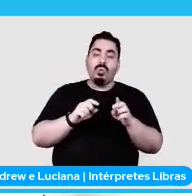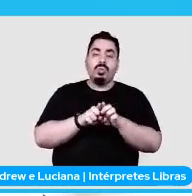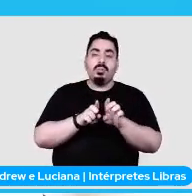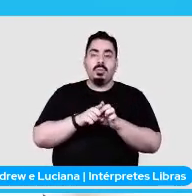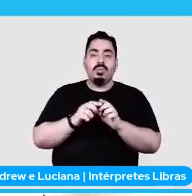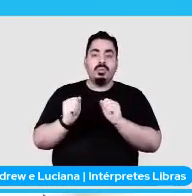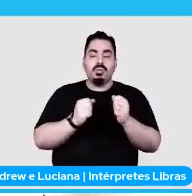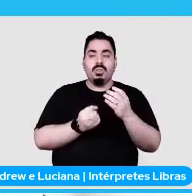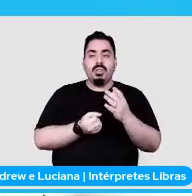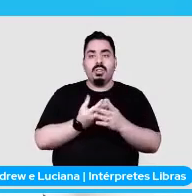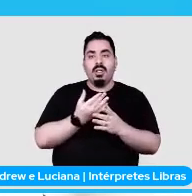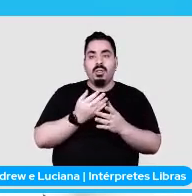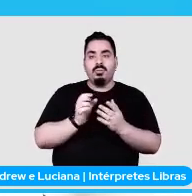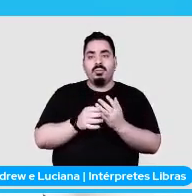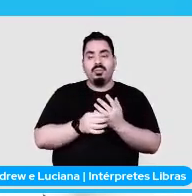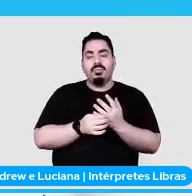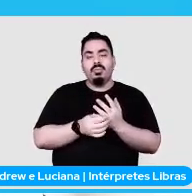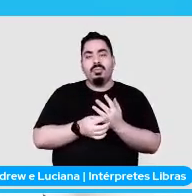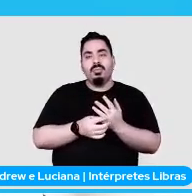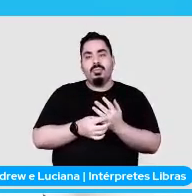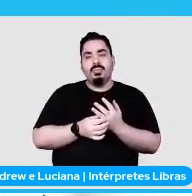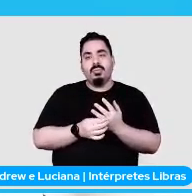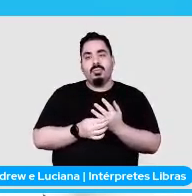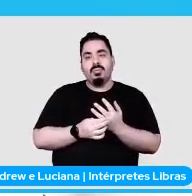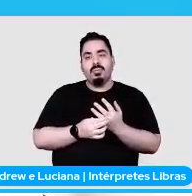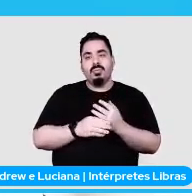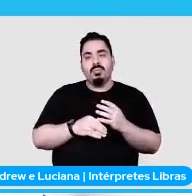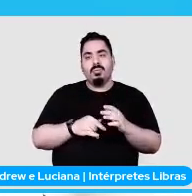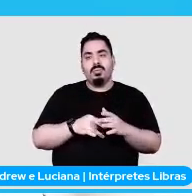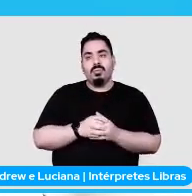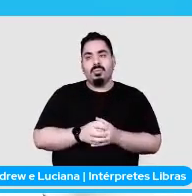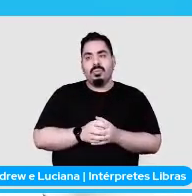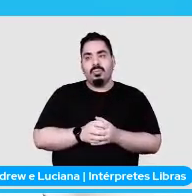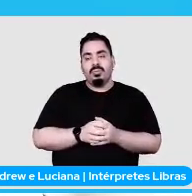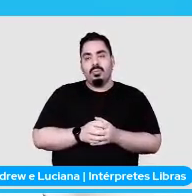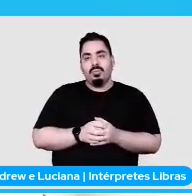clubhouse automaticamente.